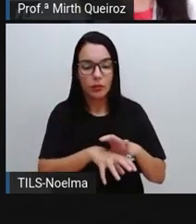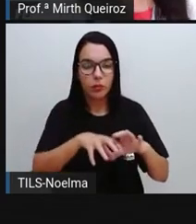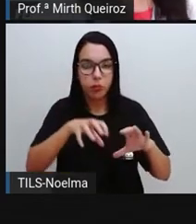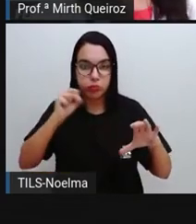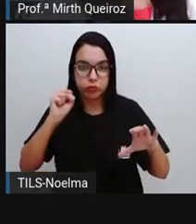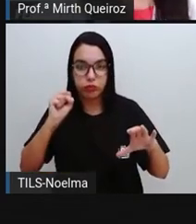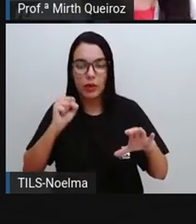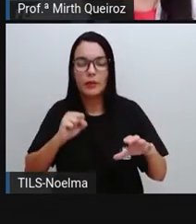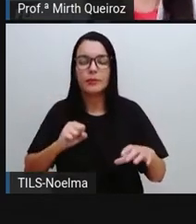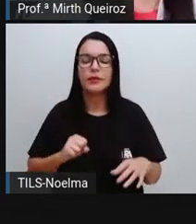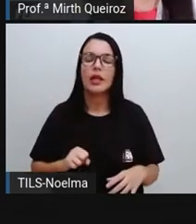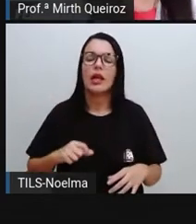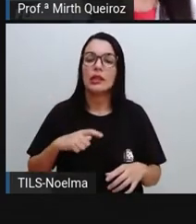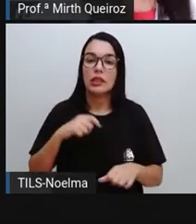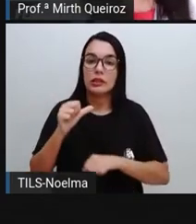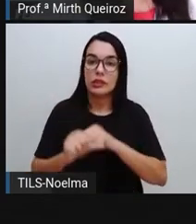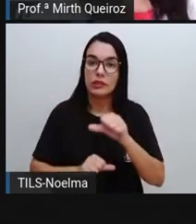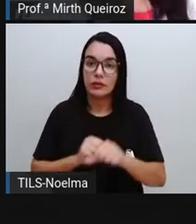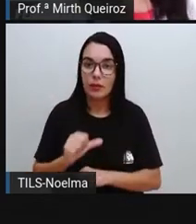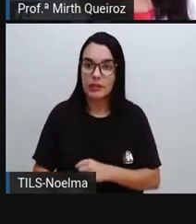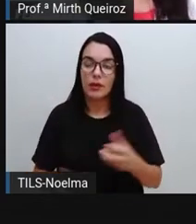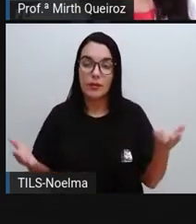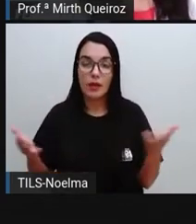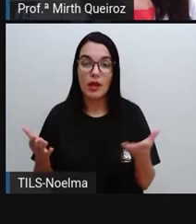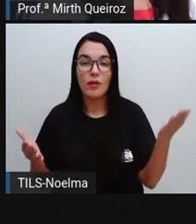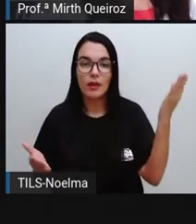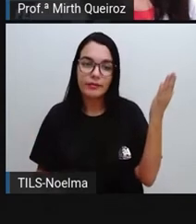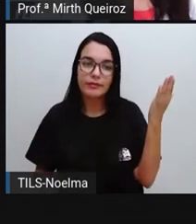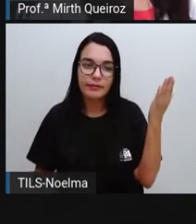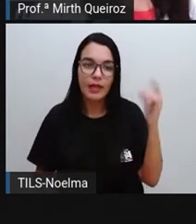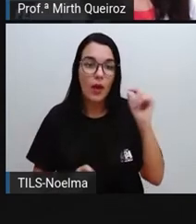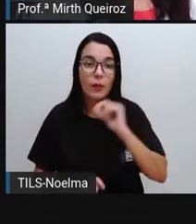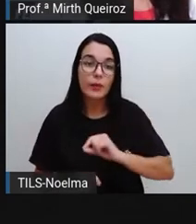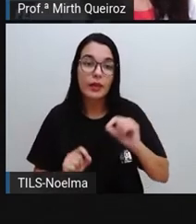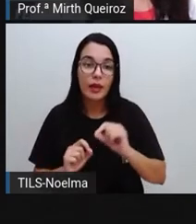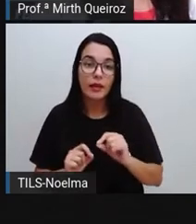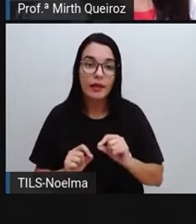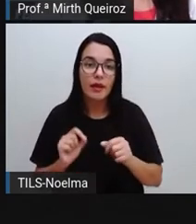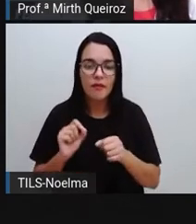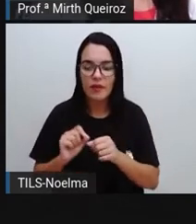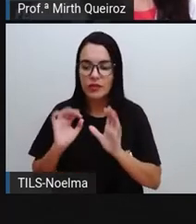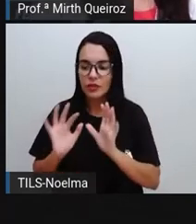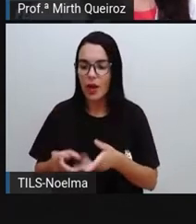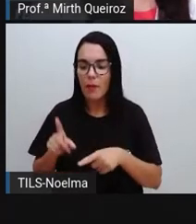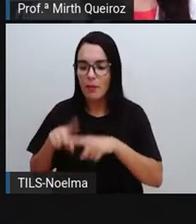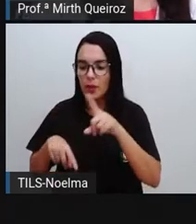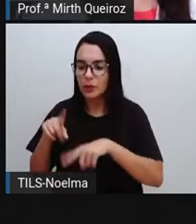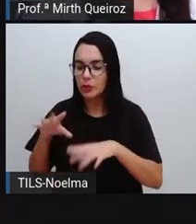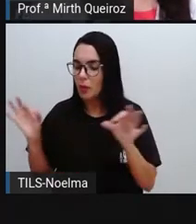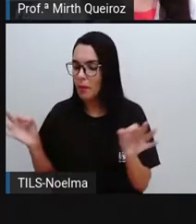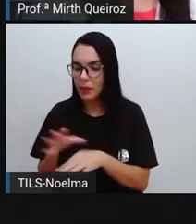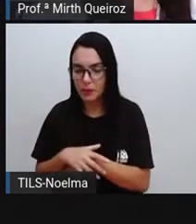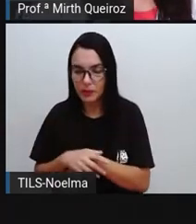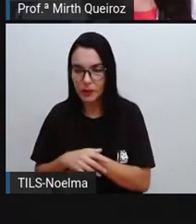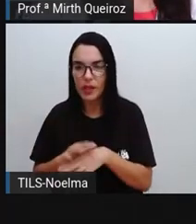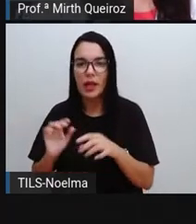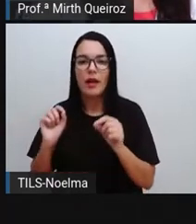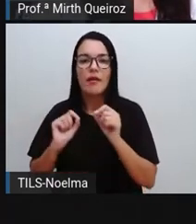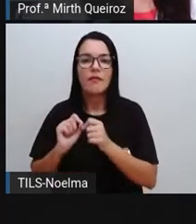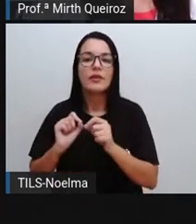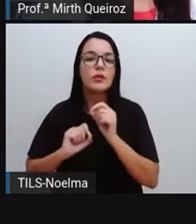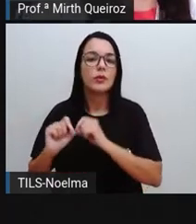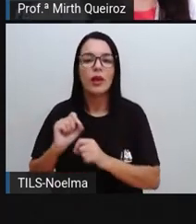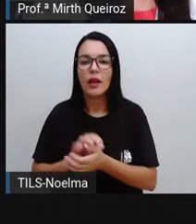setor primário, há a transformação no setor secundário. Aí, pronto, foi feito o produto. Ali tem um produto bonitinho, tem um molho de